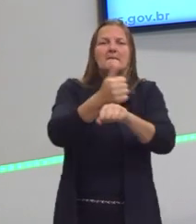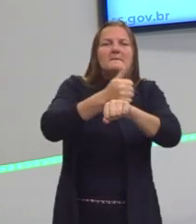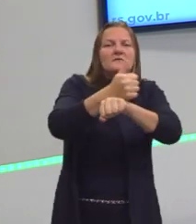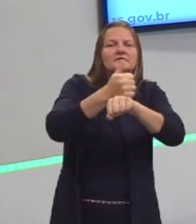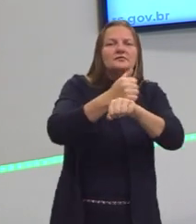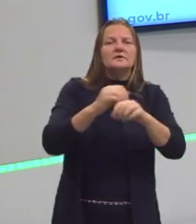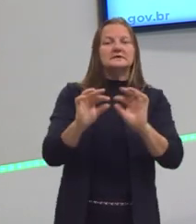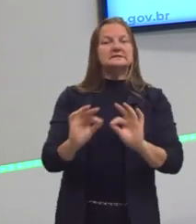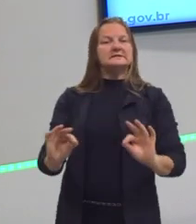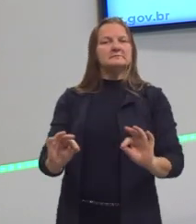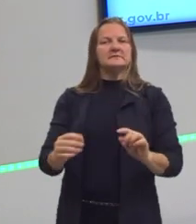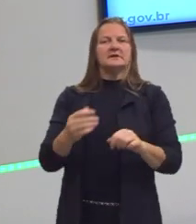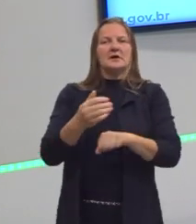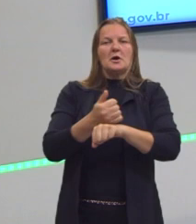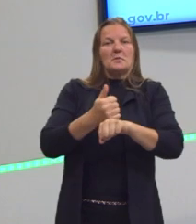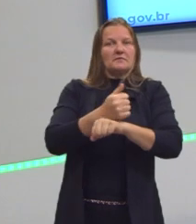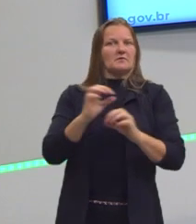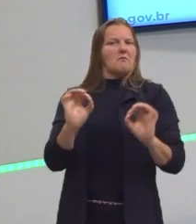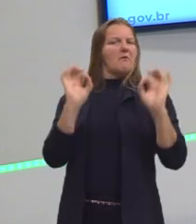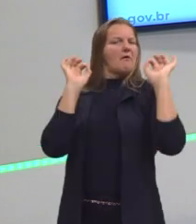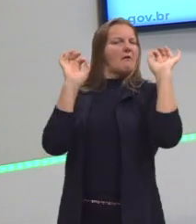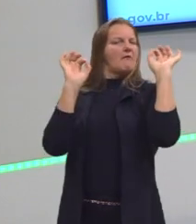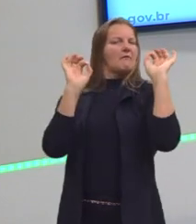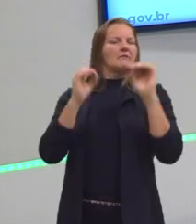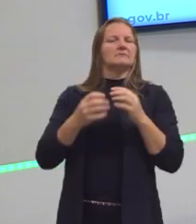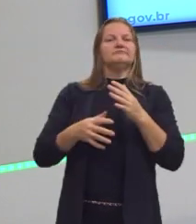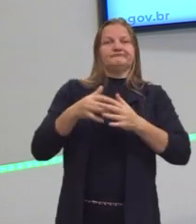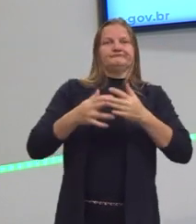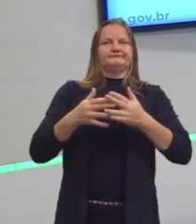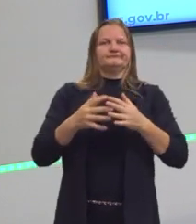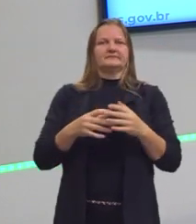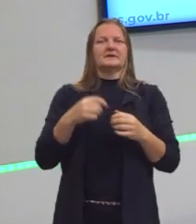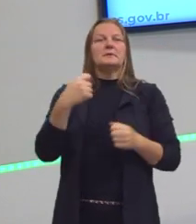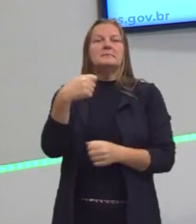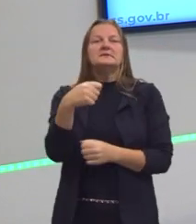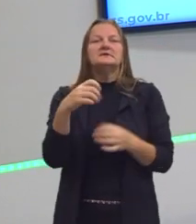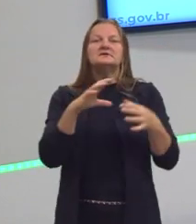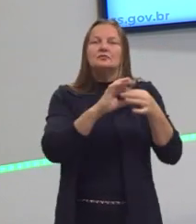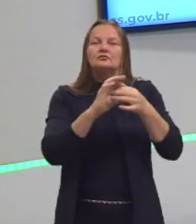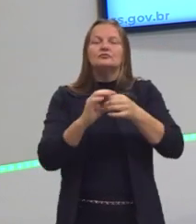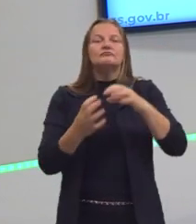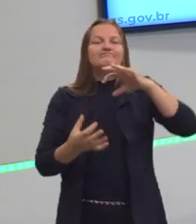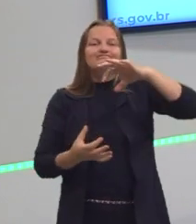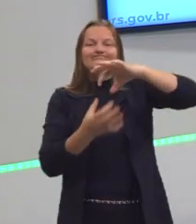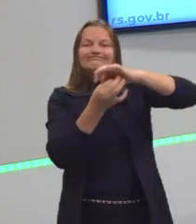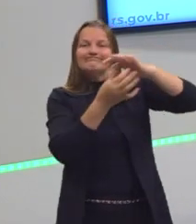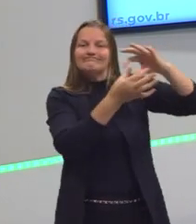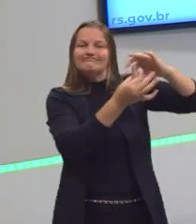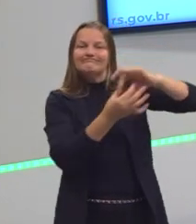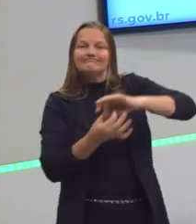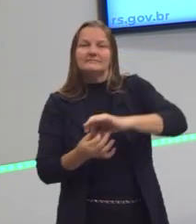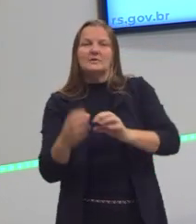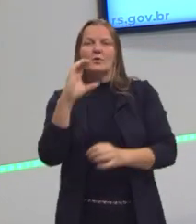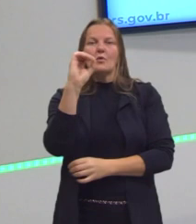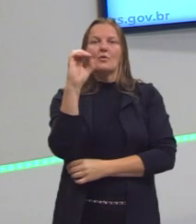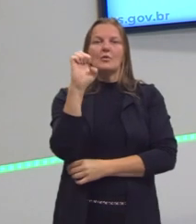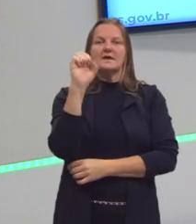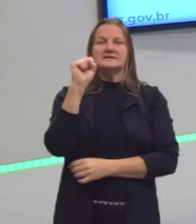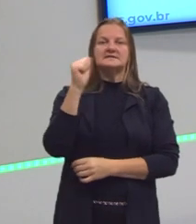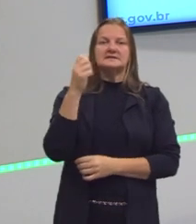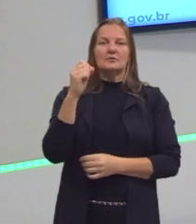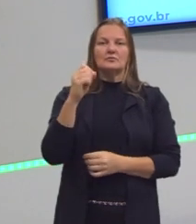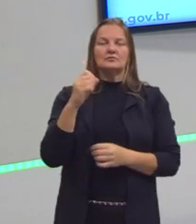sejam elas mais simples ou mais complexas, elas precisam umas das outras. Então, o Durkheim também vê